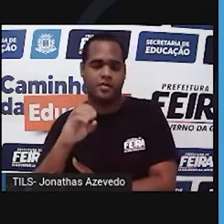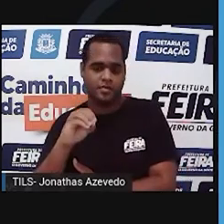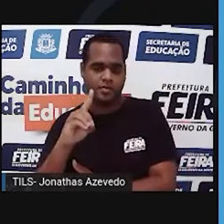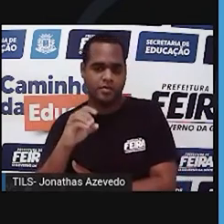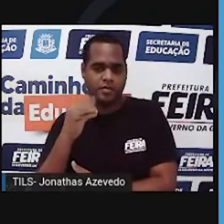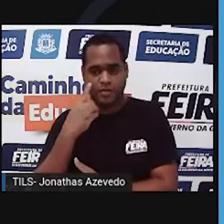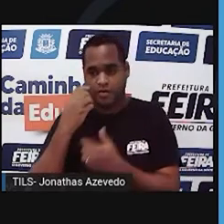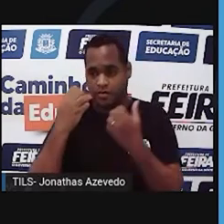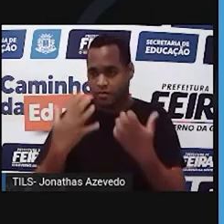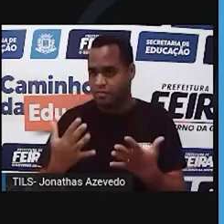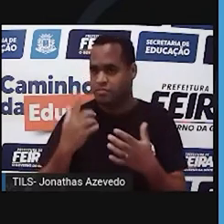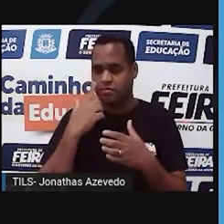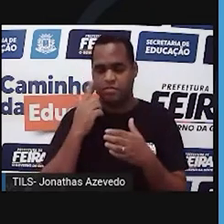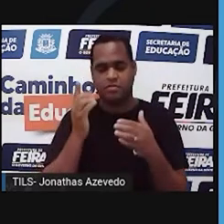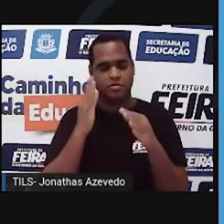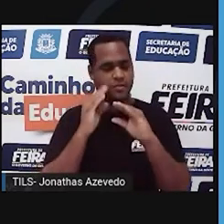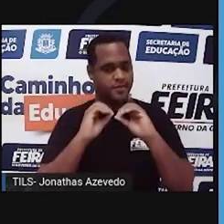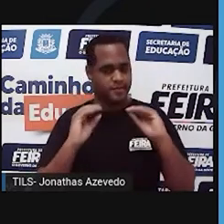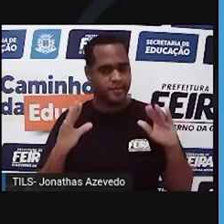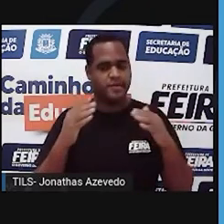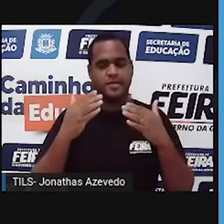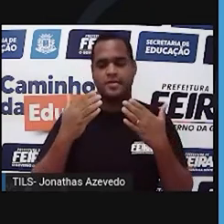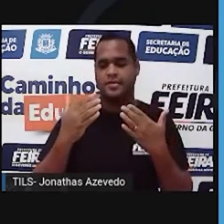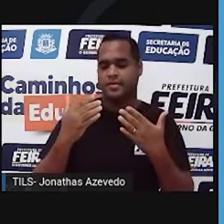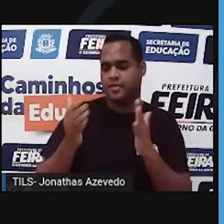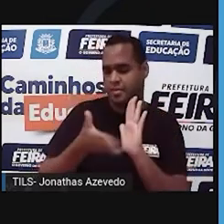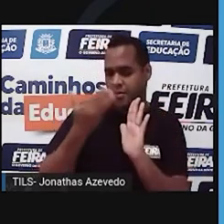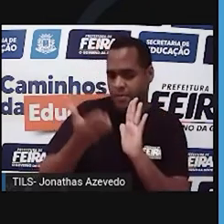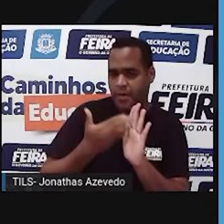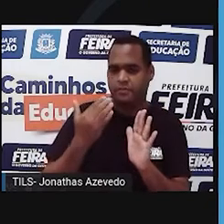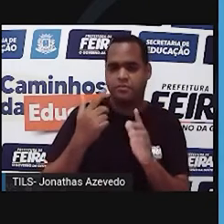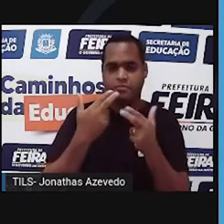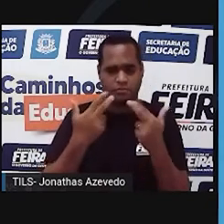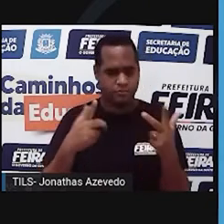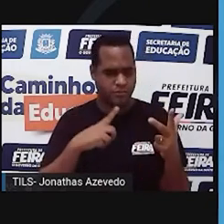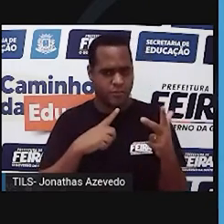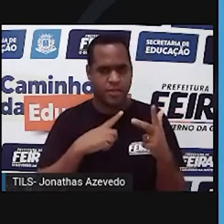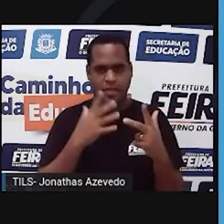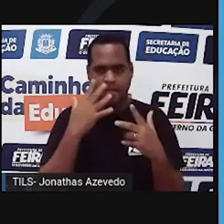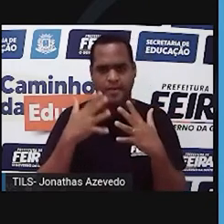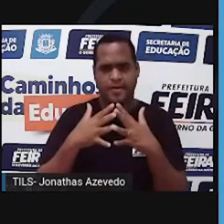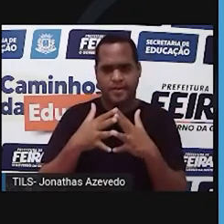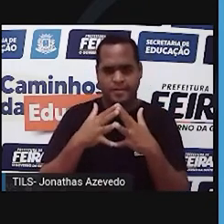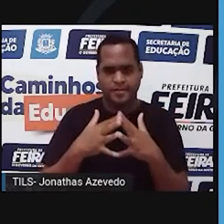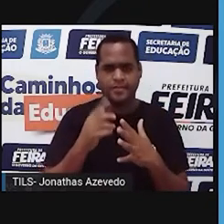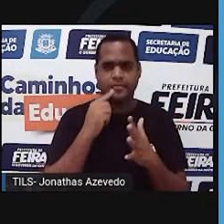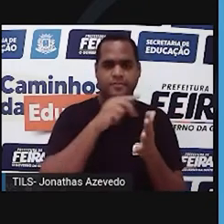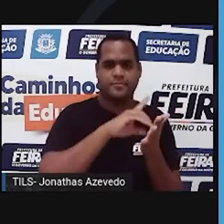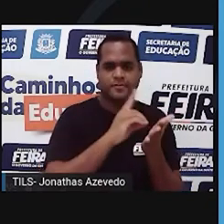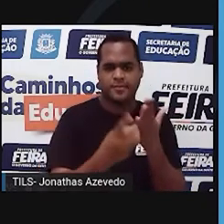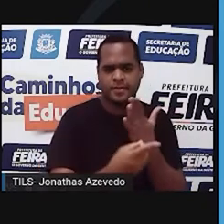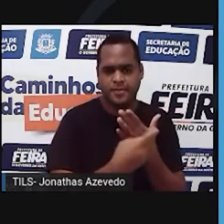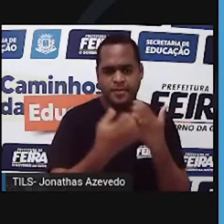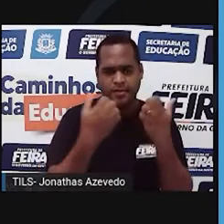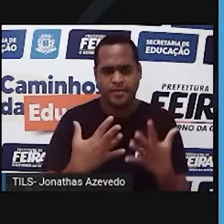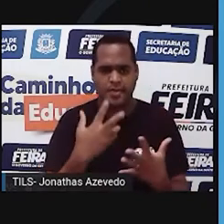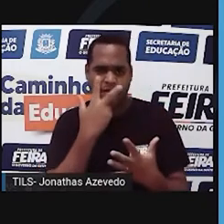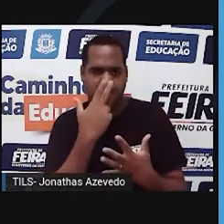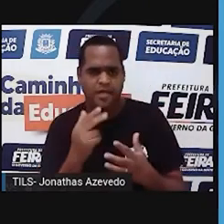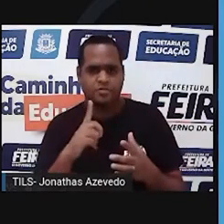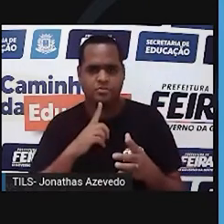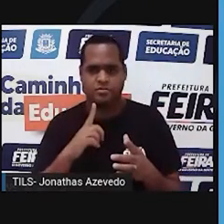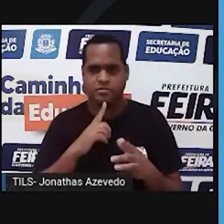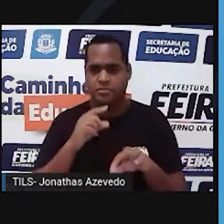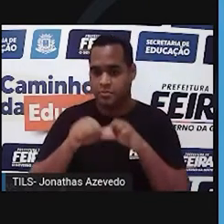aí alguns livros, em algumas provas, mas eu não gosto muito de usar esse termo, porque confunde. Já que no dicionário, híbrido significa um ser vivo que foi